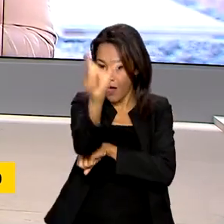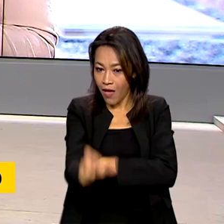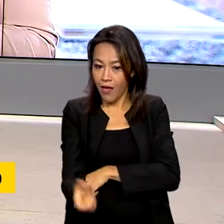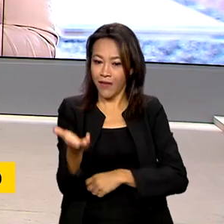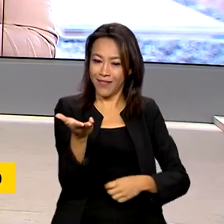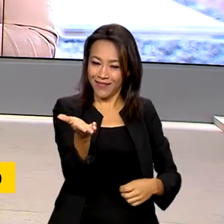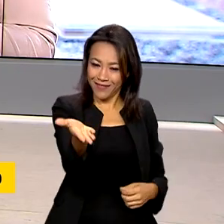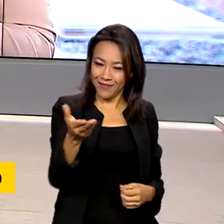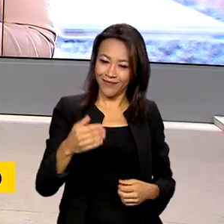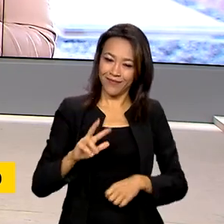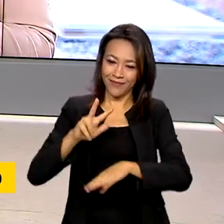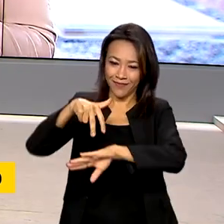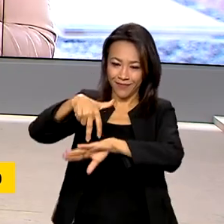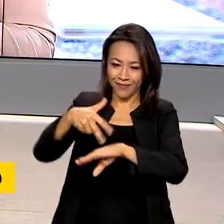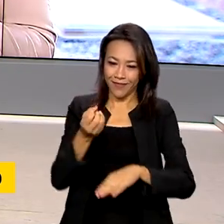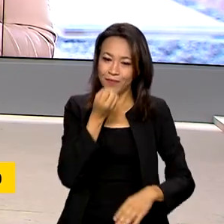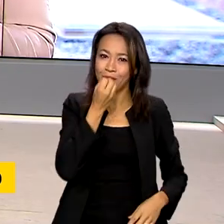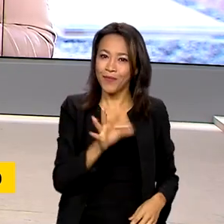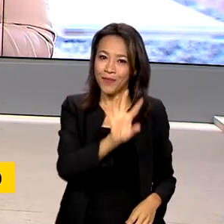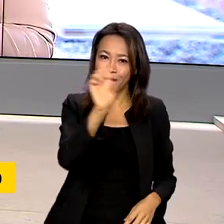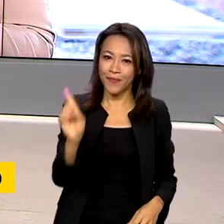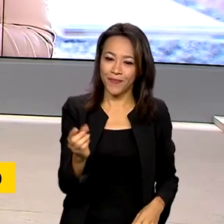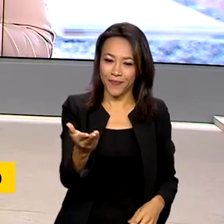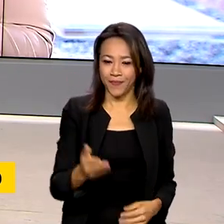Gabriela Noronha. Bom dia, Gabi.